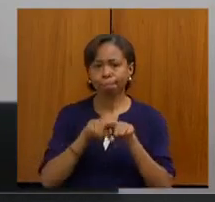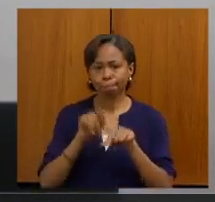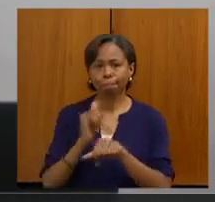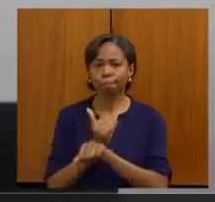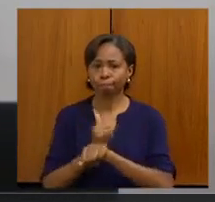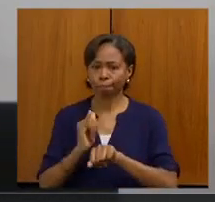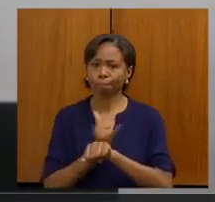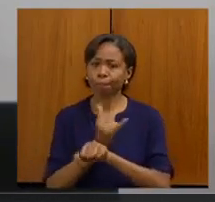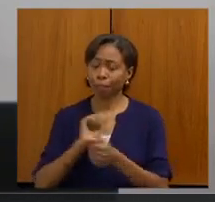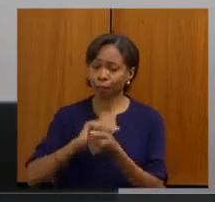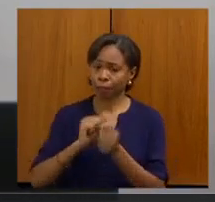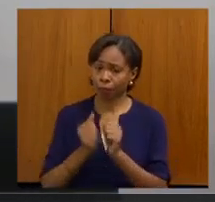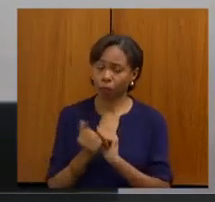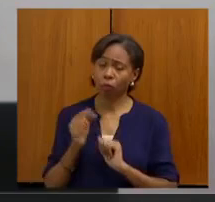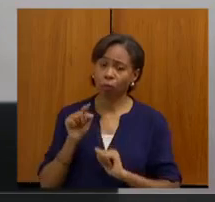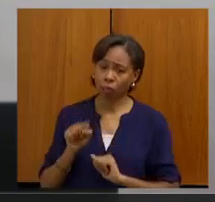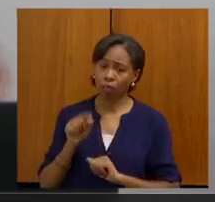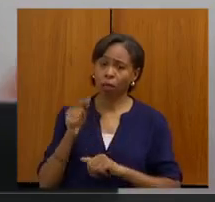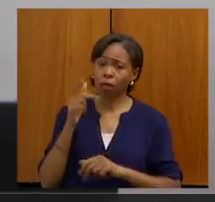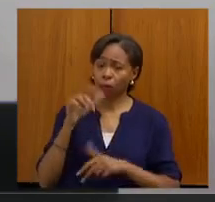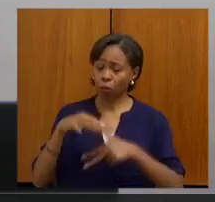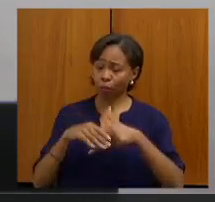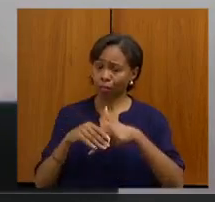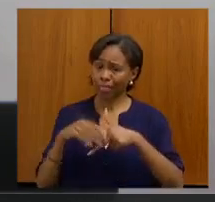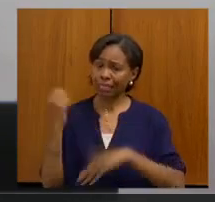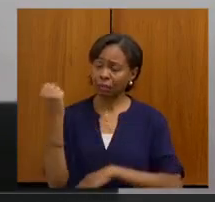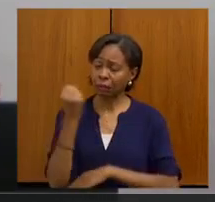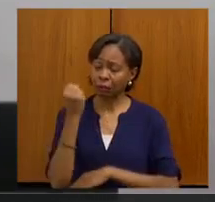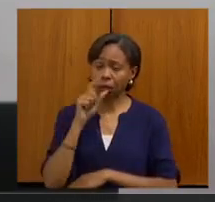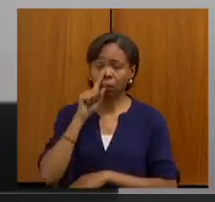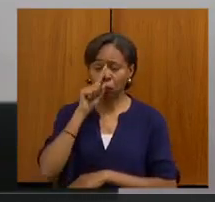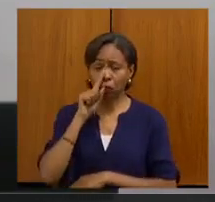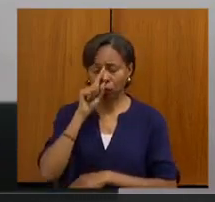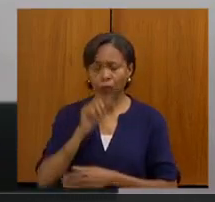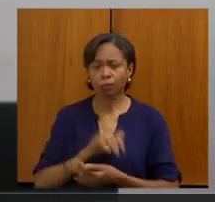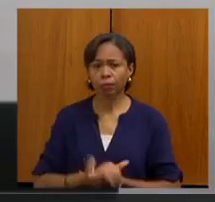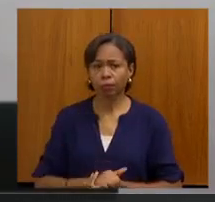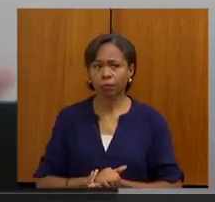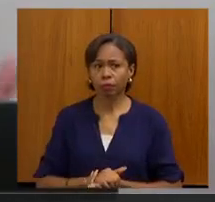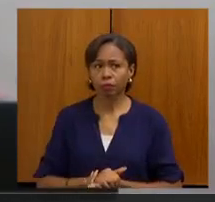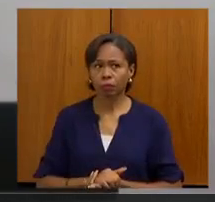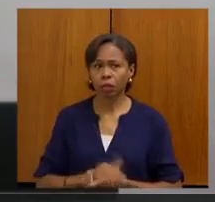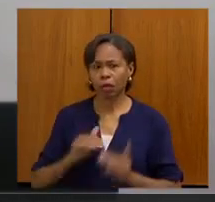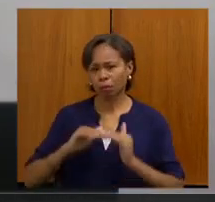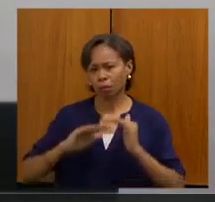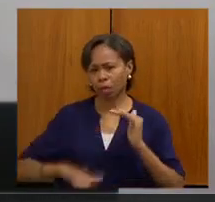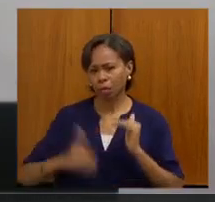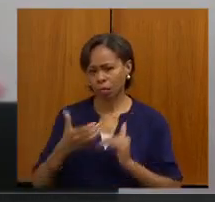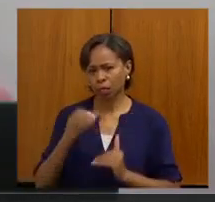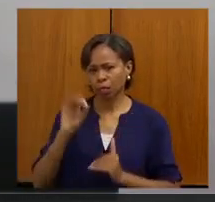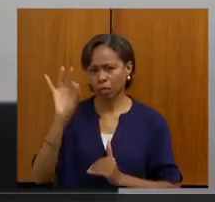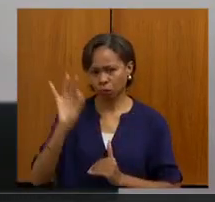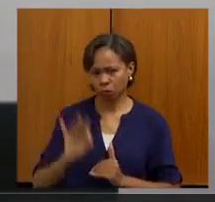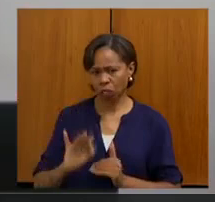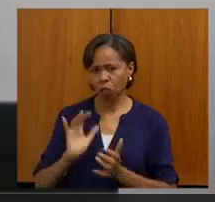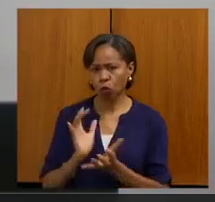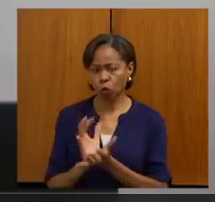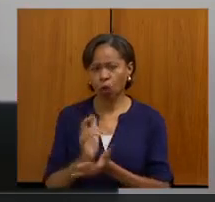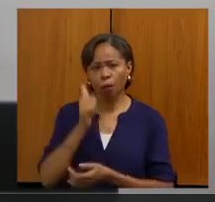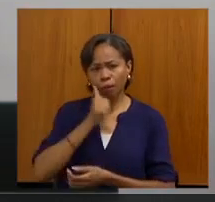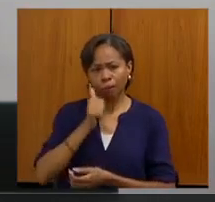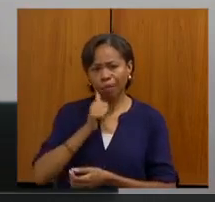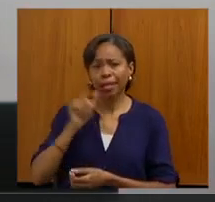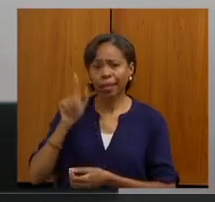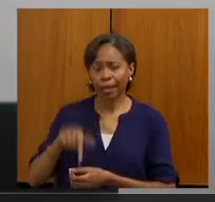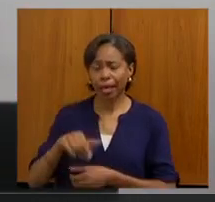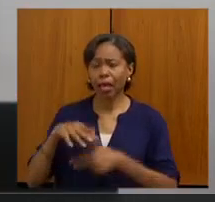específica para os pacientes de alto risco, que não são tantos, menos de 10%, talvez, dentro da população feminina, que são pacientes